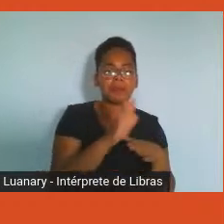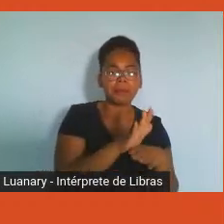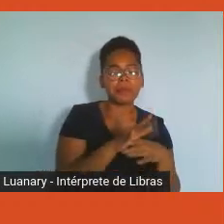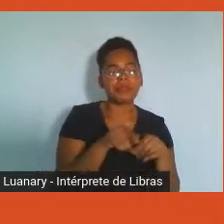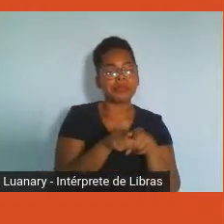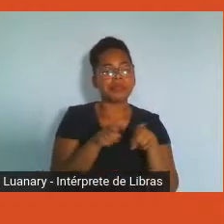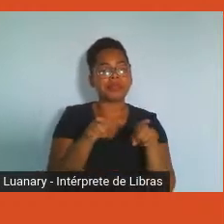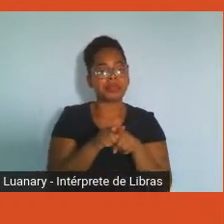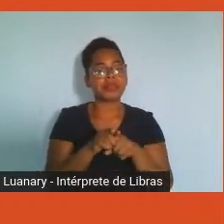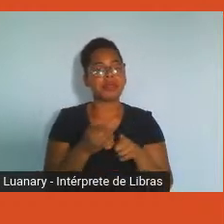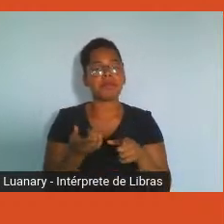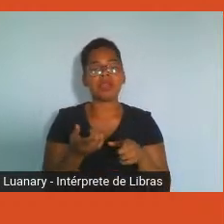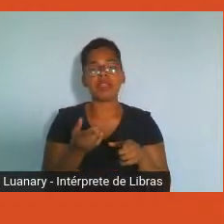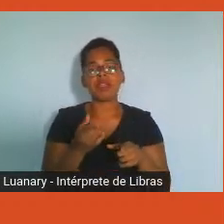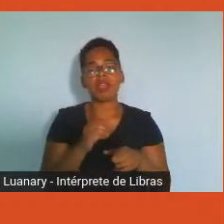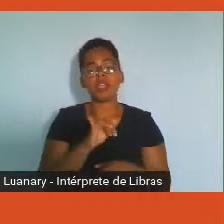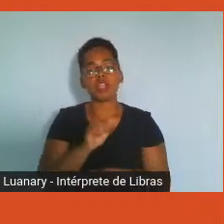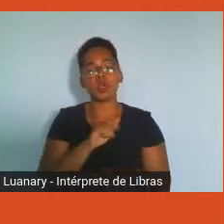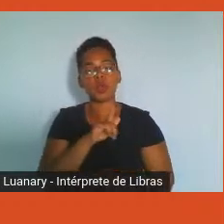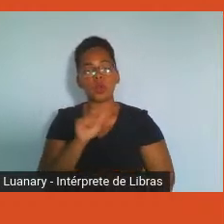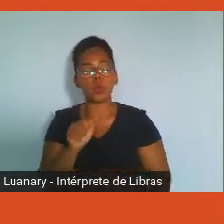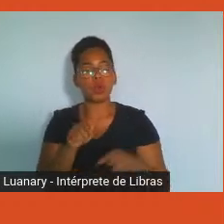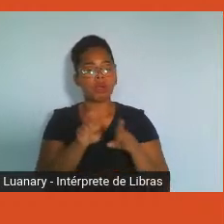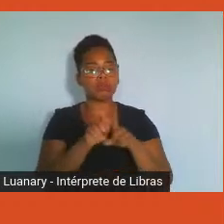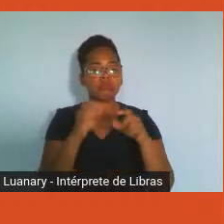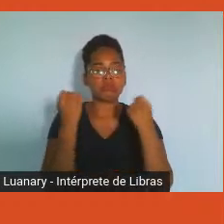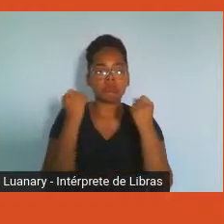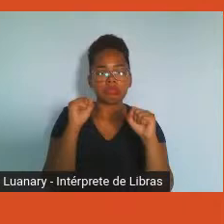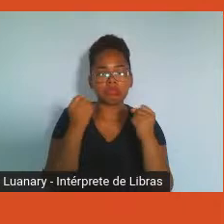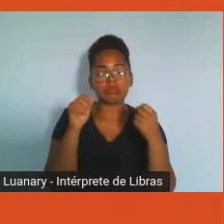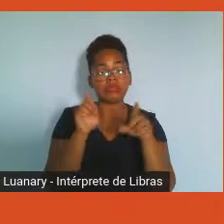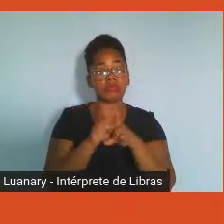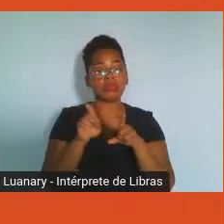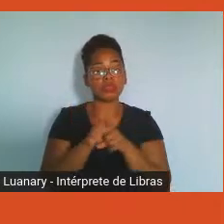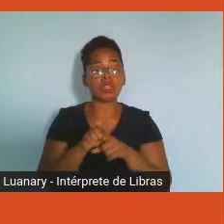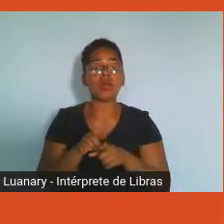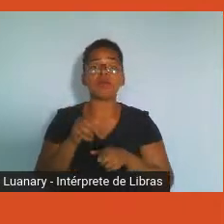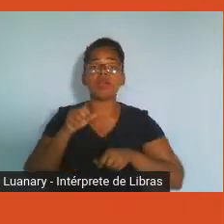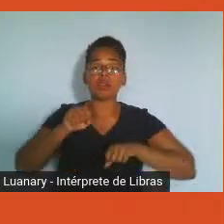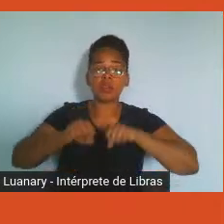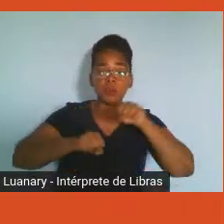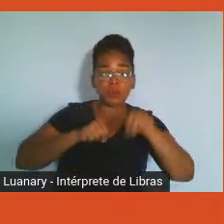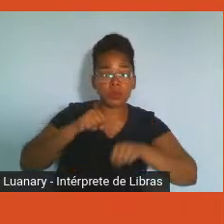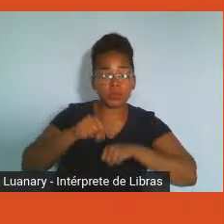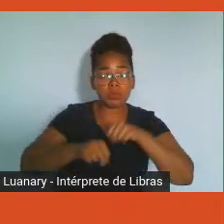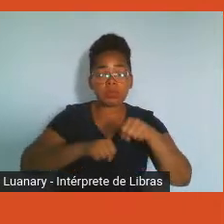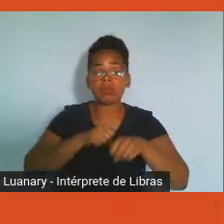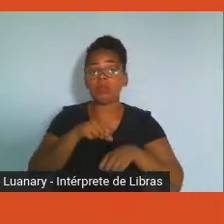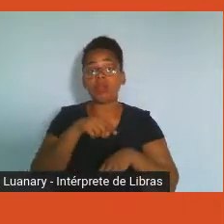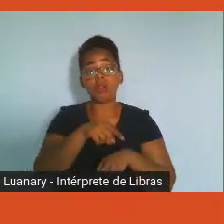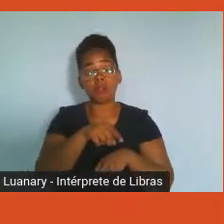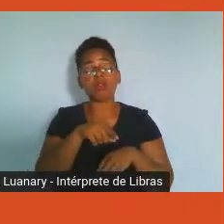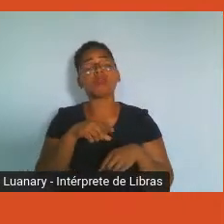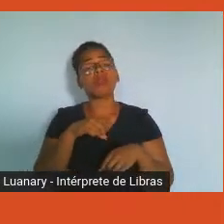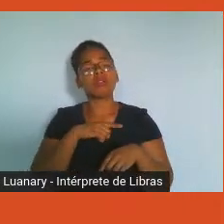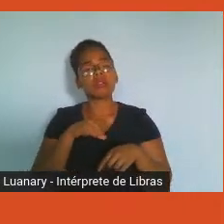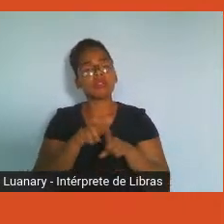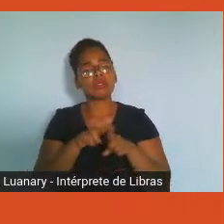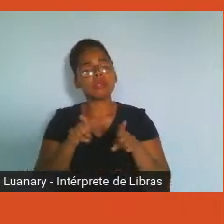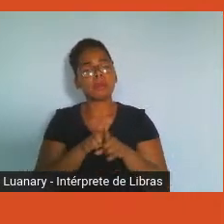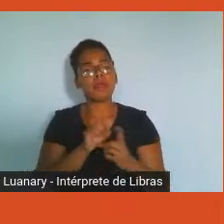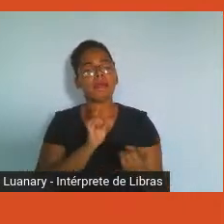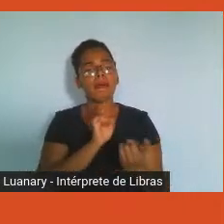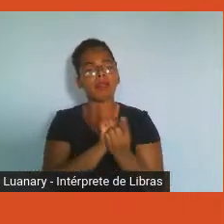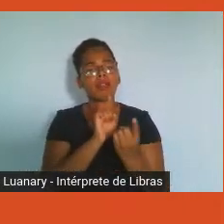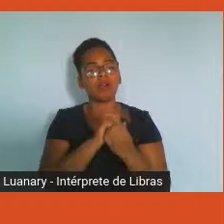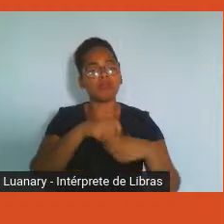alugar bicicletas. no Magazine Luiza, eles tiveram atendimentos de psicólogos à distância e dentro